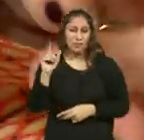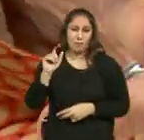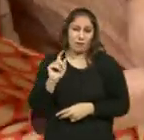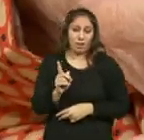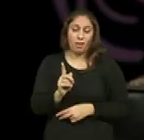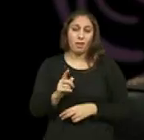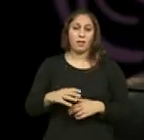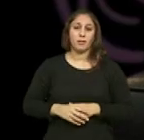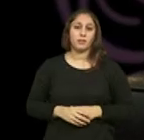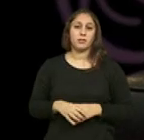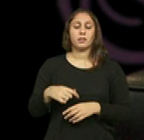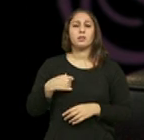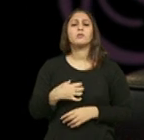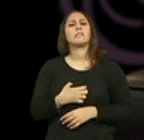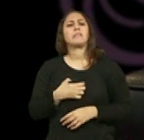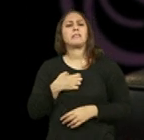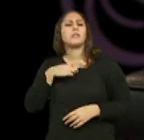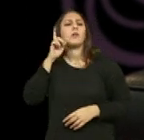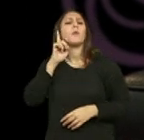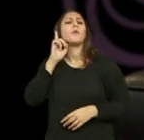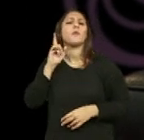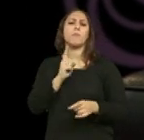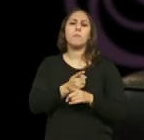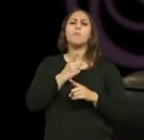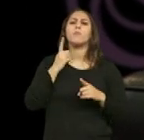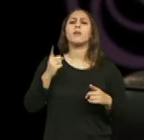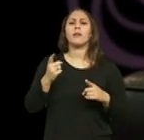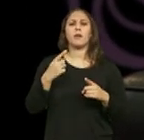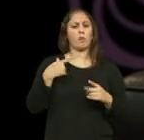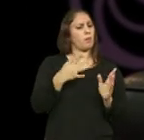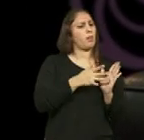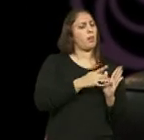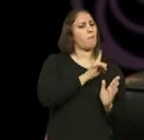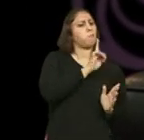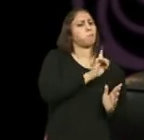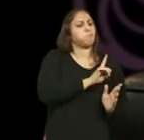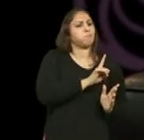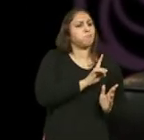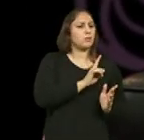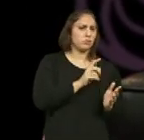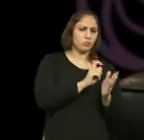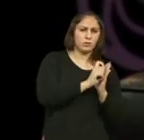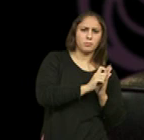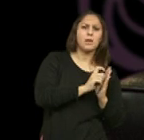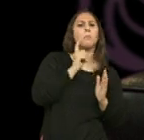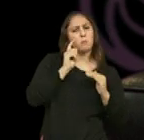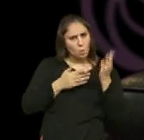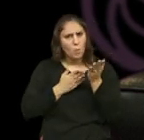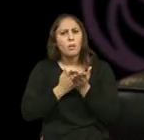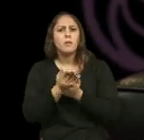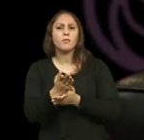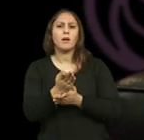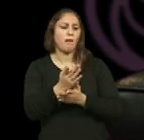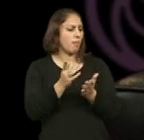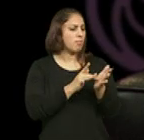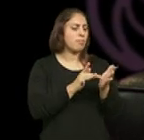também. Para mim, é importante, porque é uma forma de dizer que, apesar de tudo, continuei. E não era só uma questão de fazer